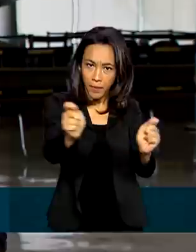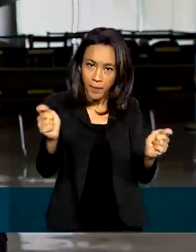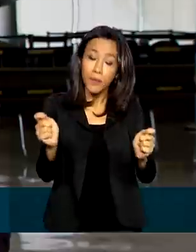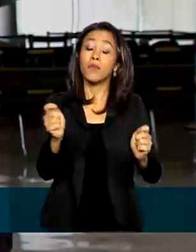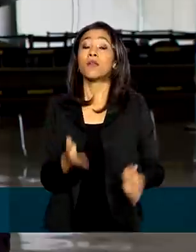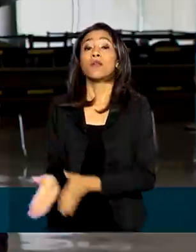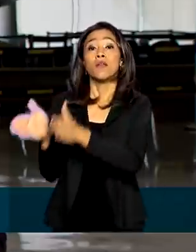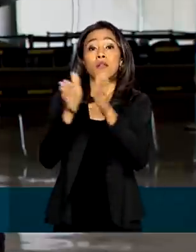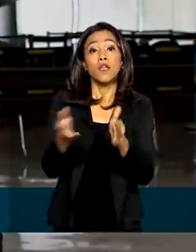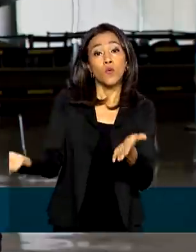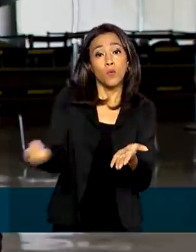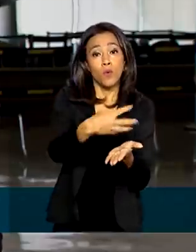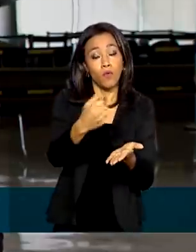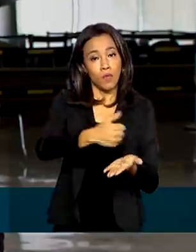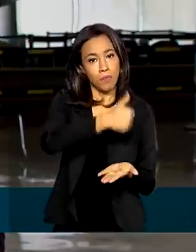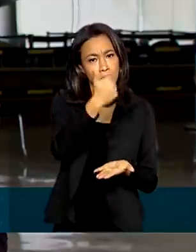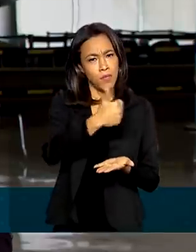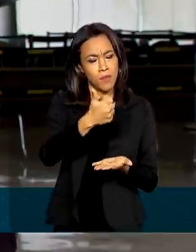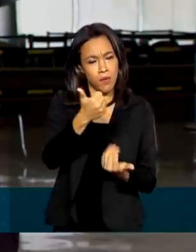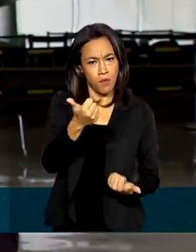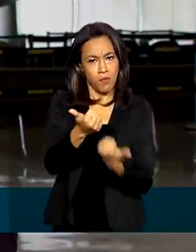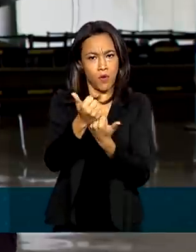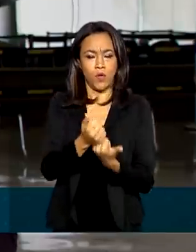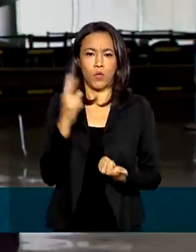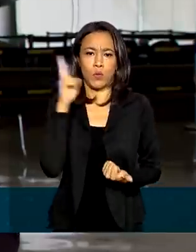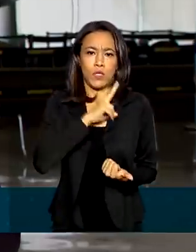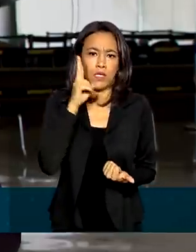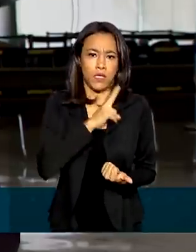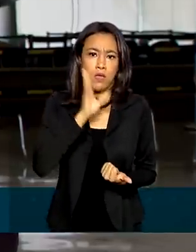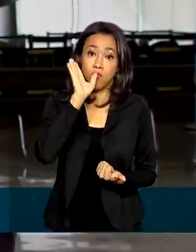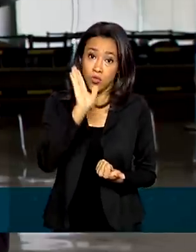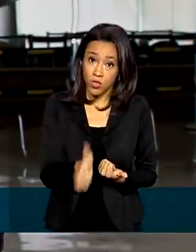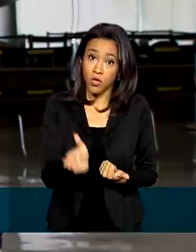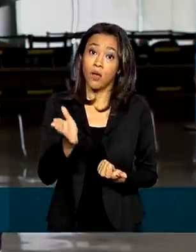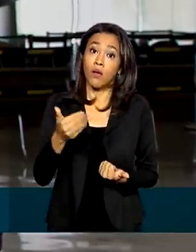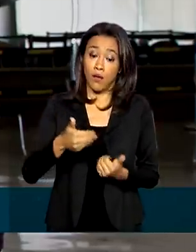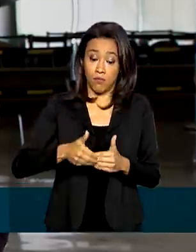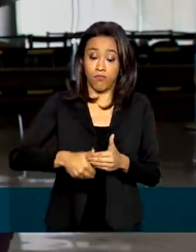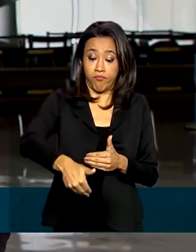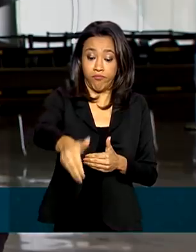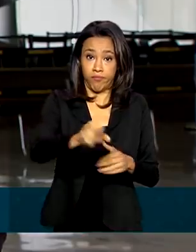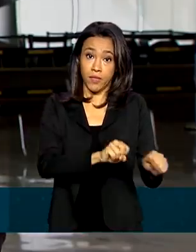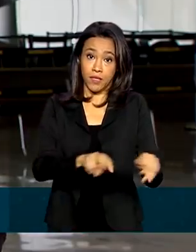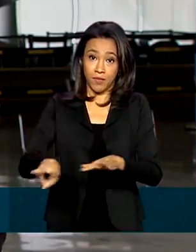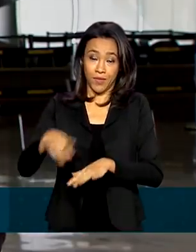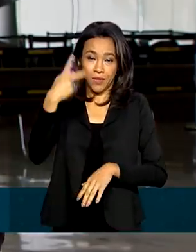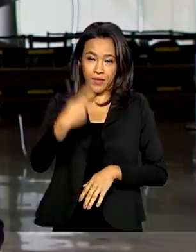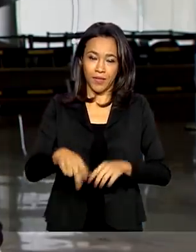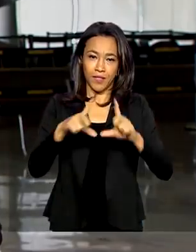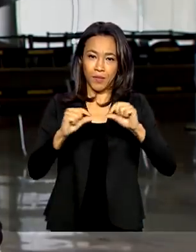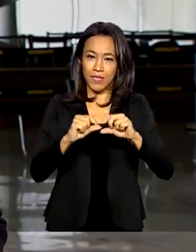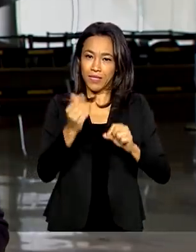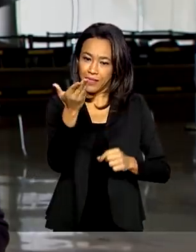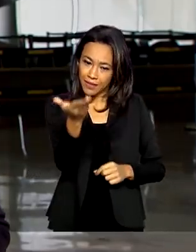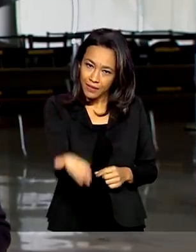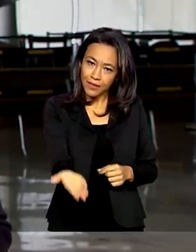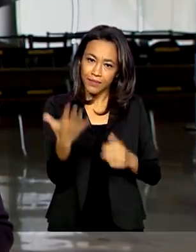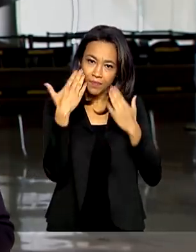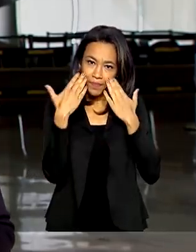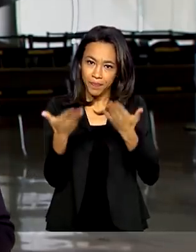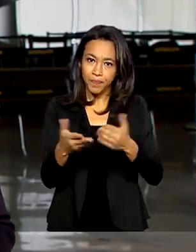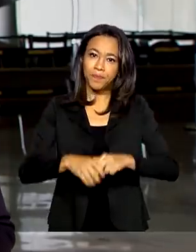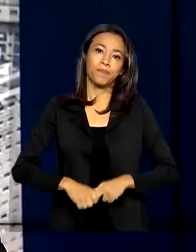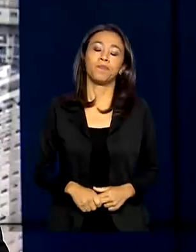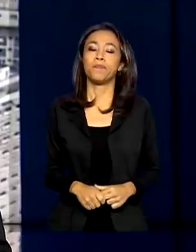novo lote da primeira parcela do auxílio emergencial começa a ser pago ainda nesta semana. De Brasília, Márcia Fernandes para o governo